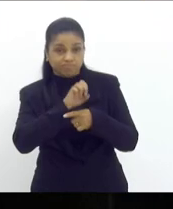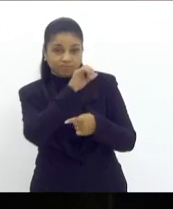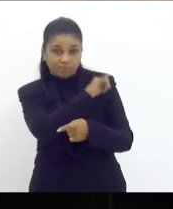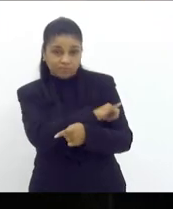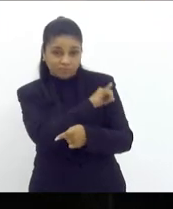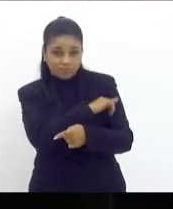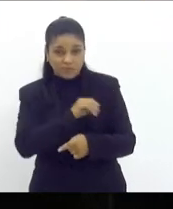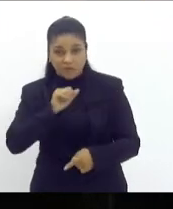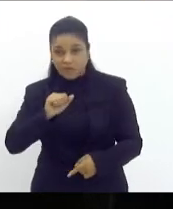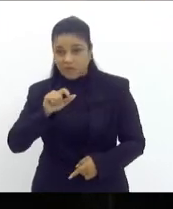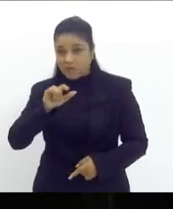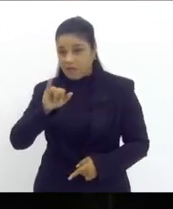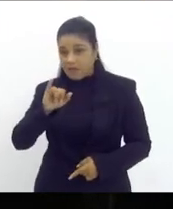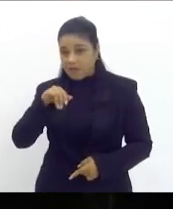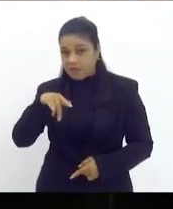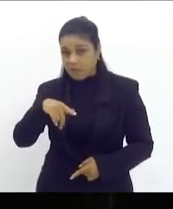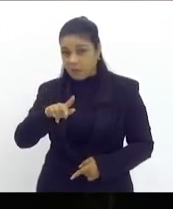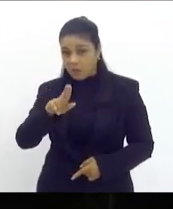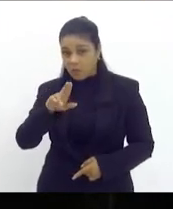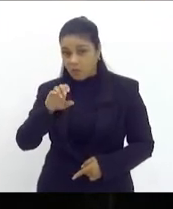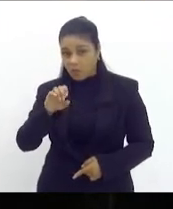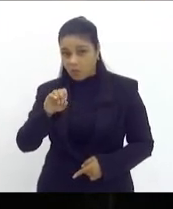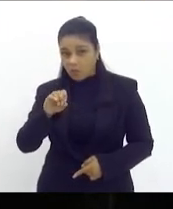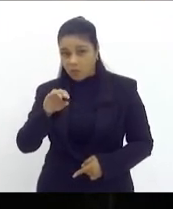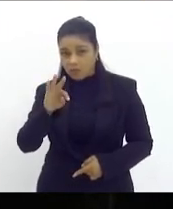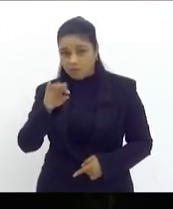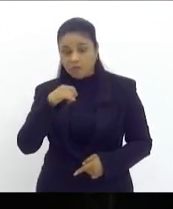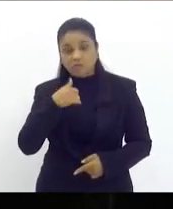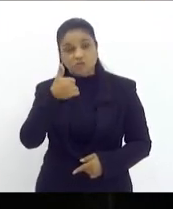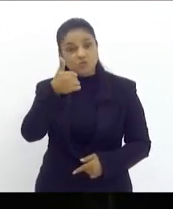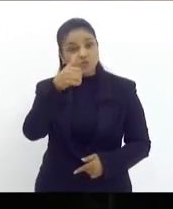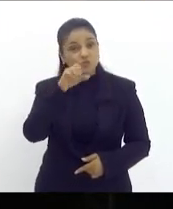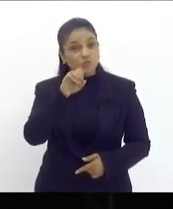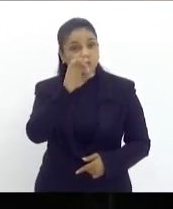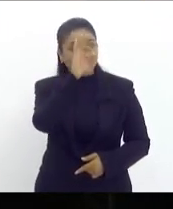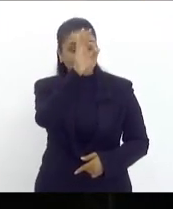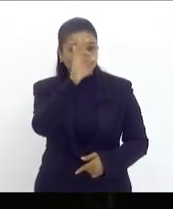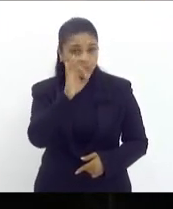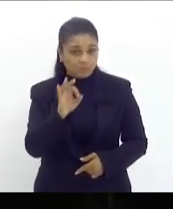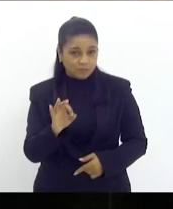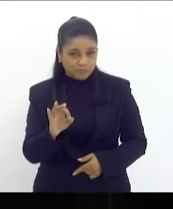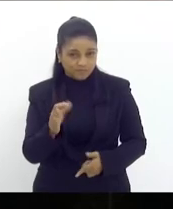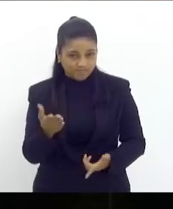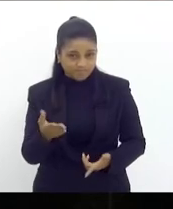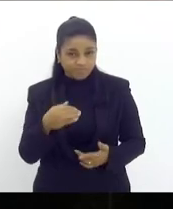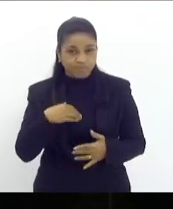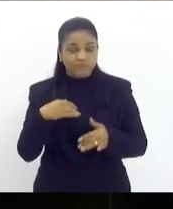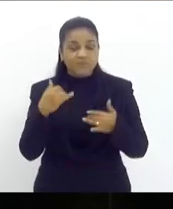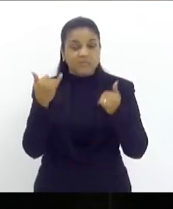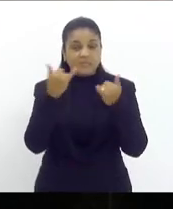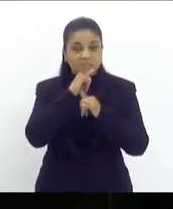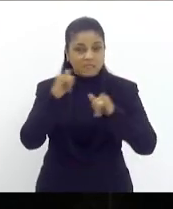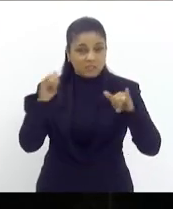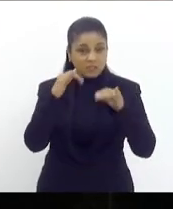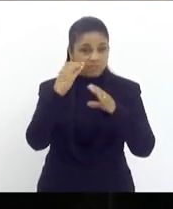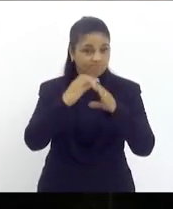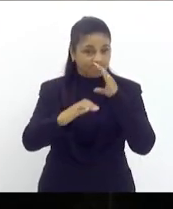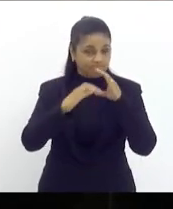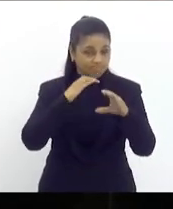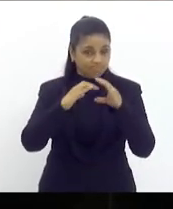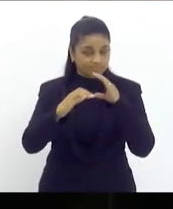alíquota modal é de 18 pontos percentuais energia telecomunicações e